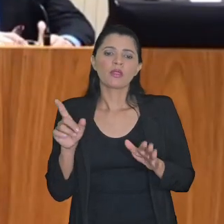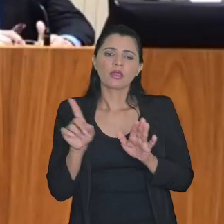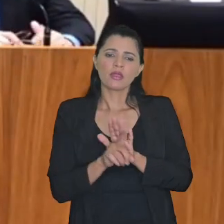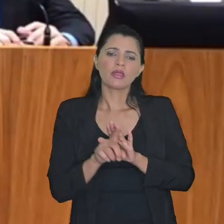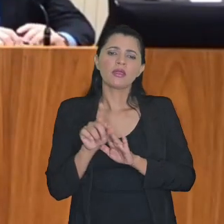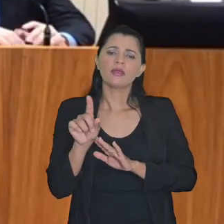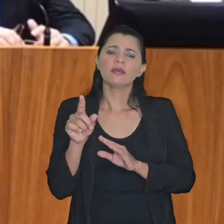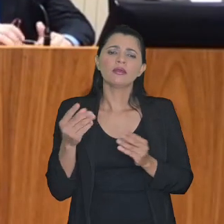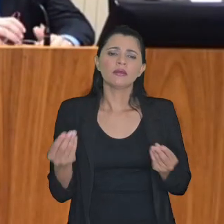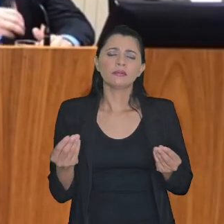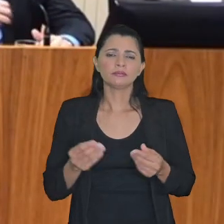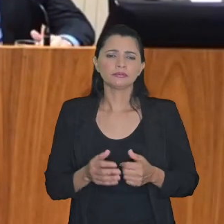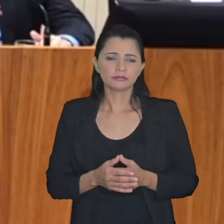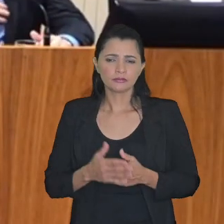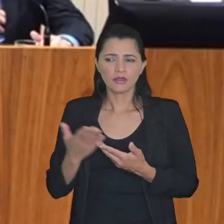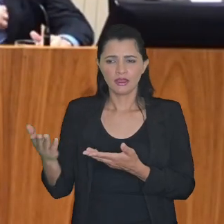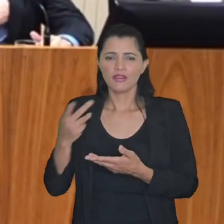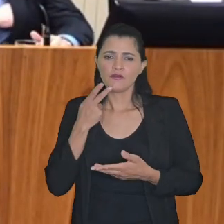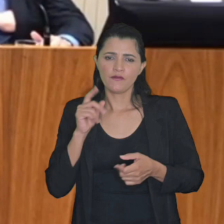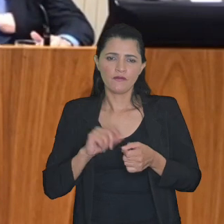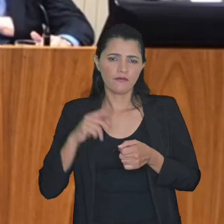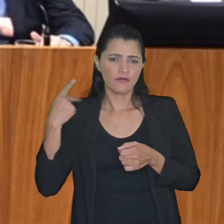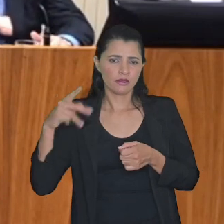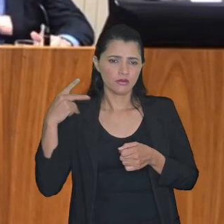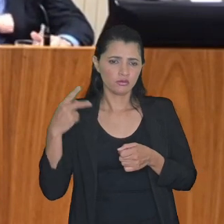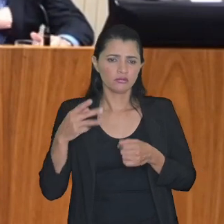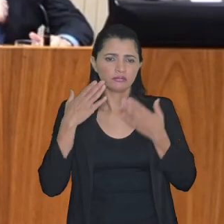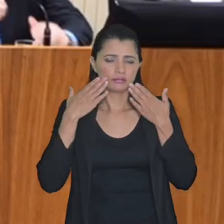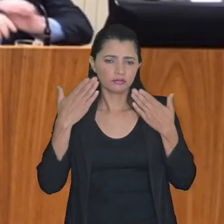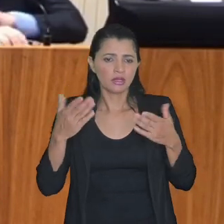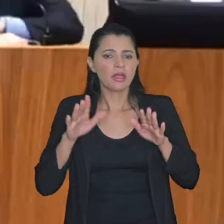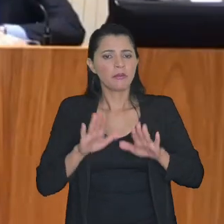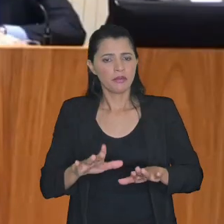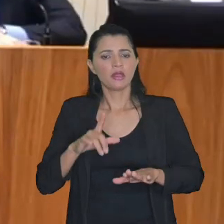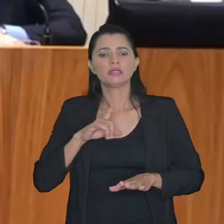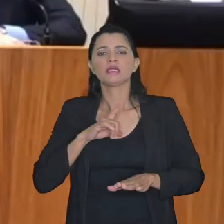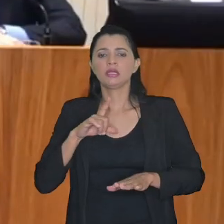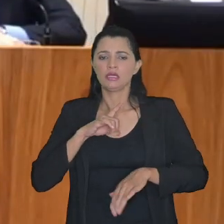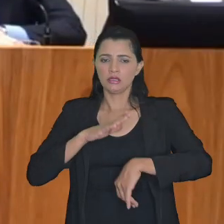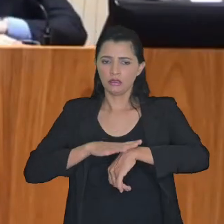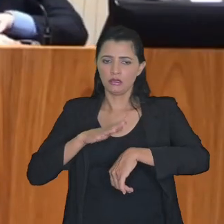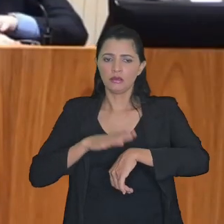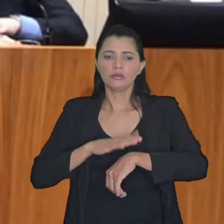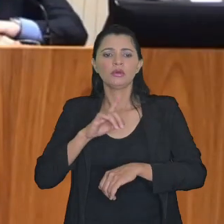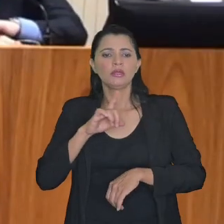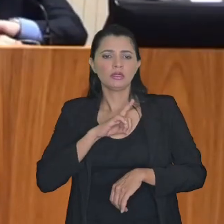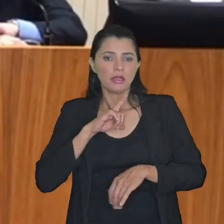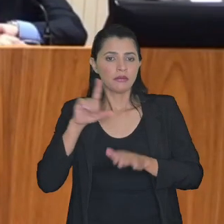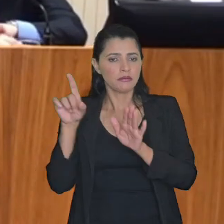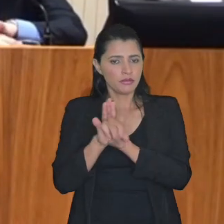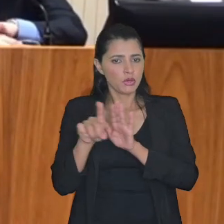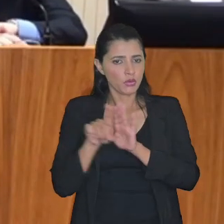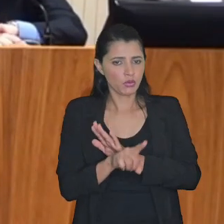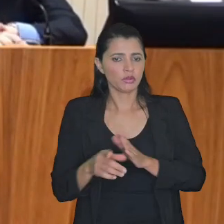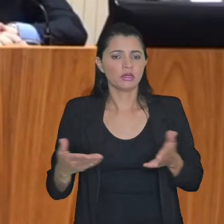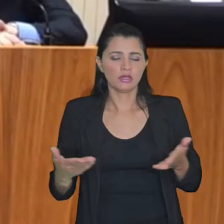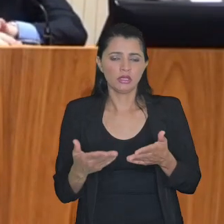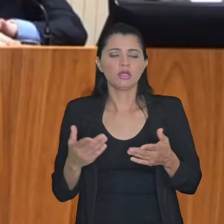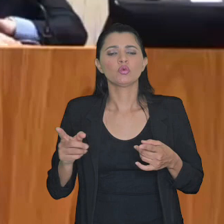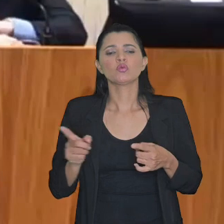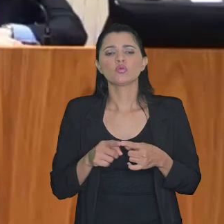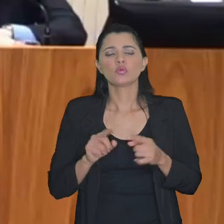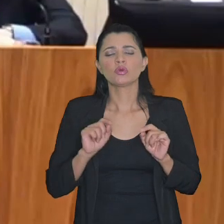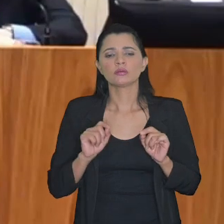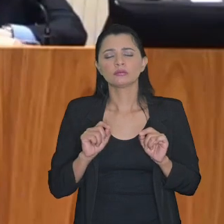Conrado fará a sua exposição mas há tempo para essas perguntas que chegaram aqui